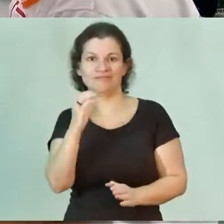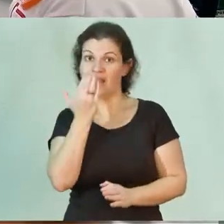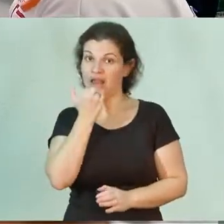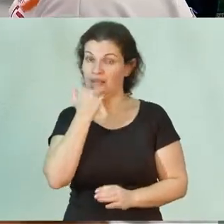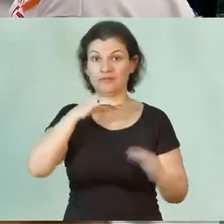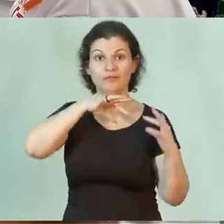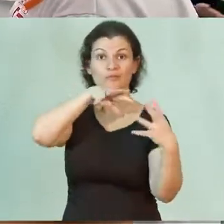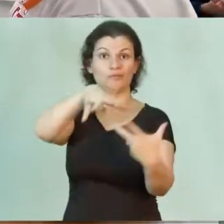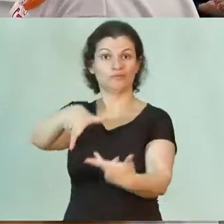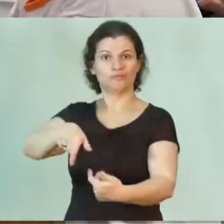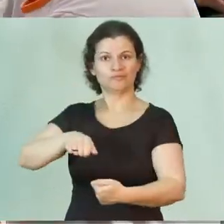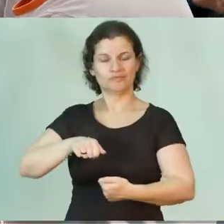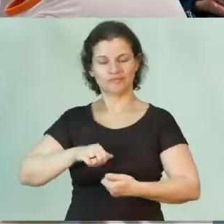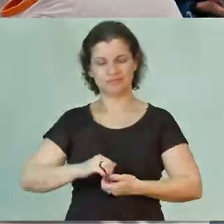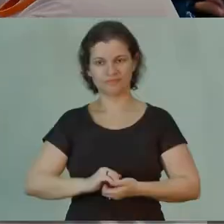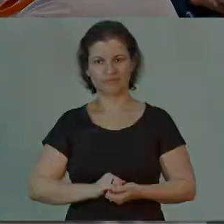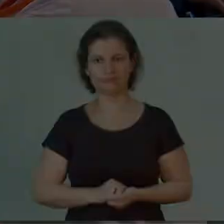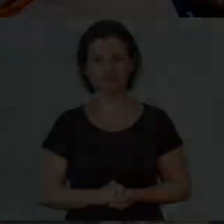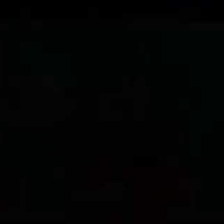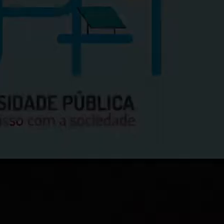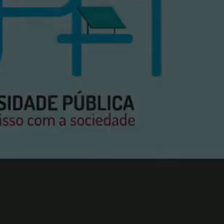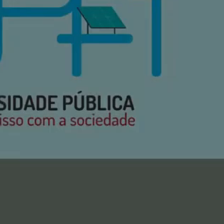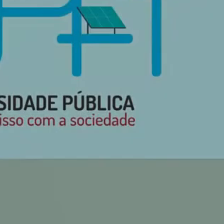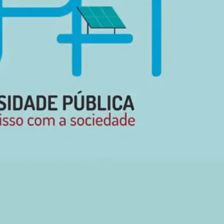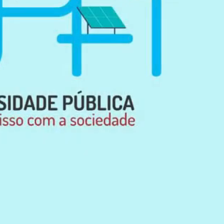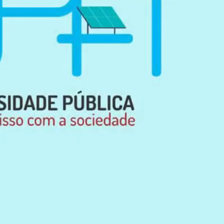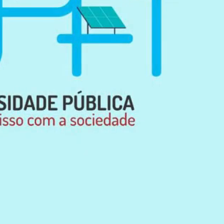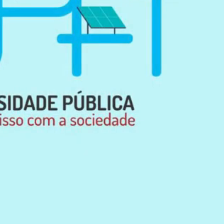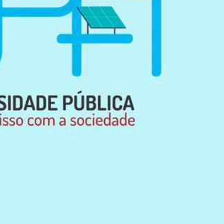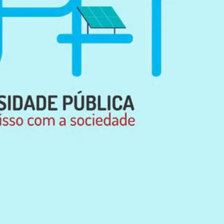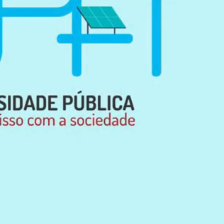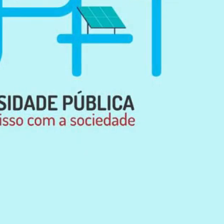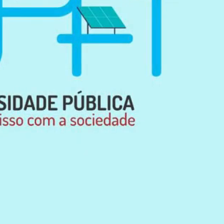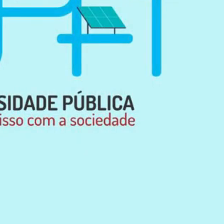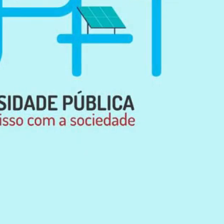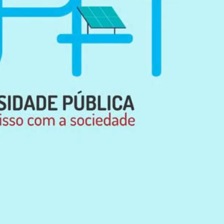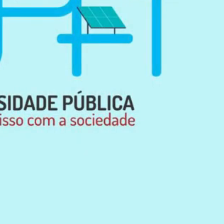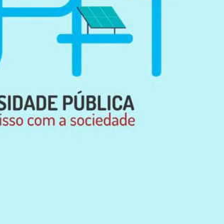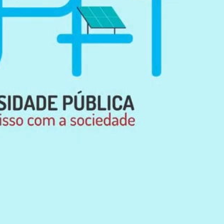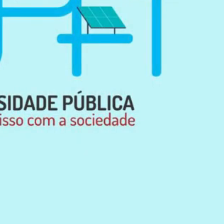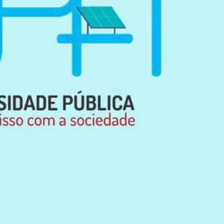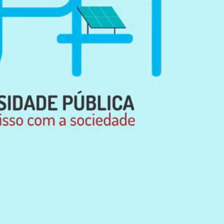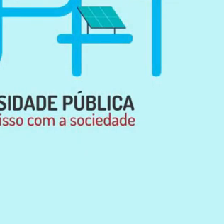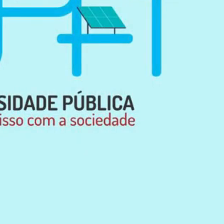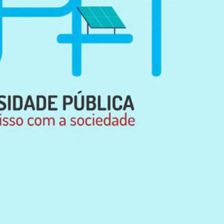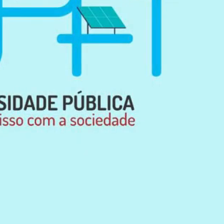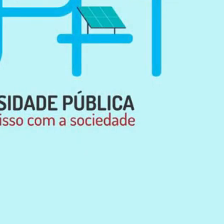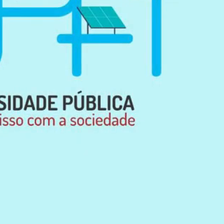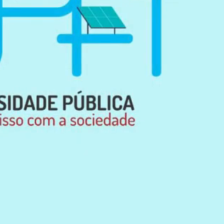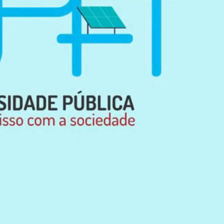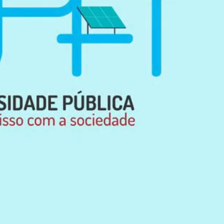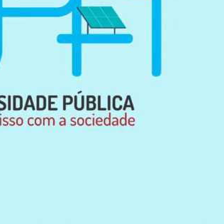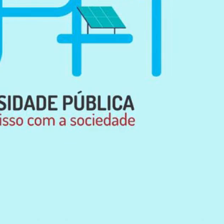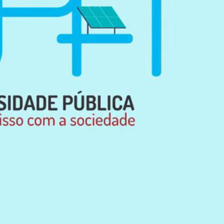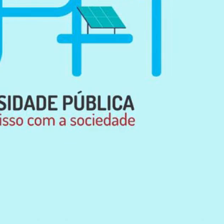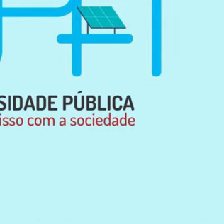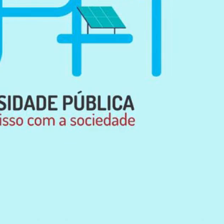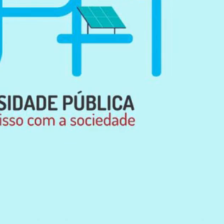Música Música Música Música Música